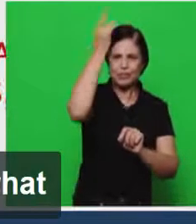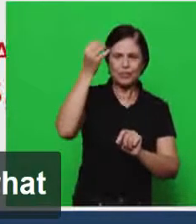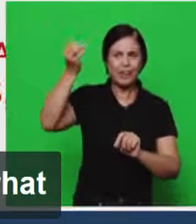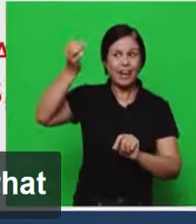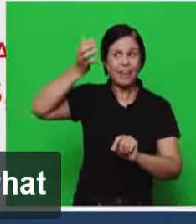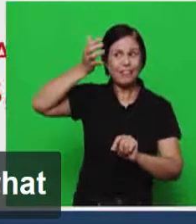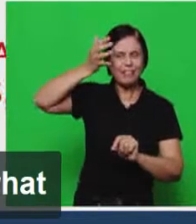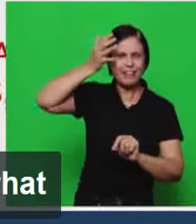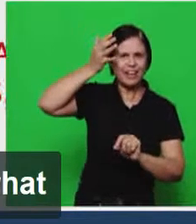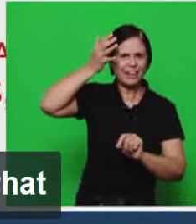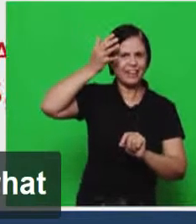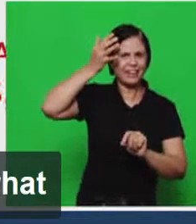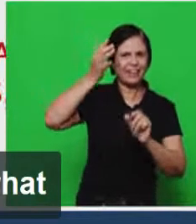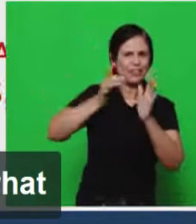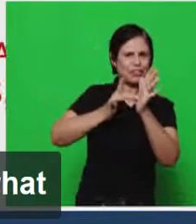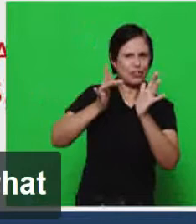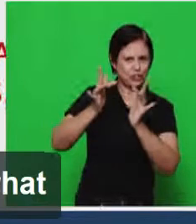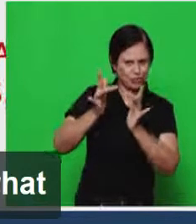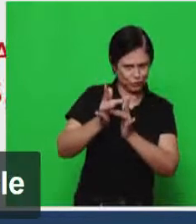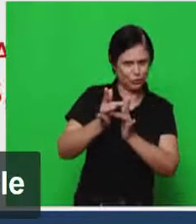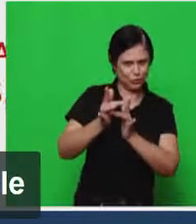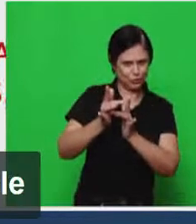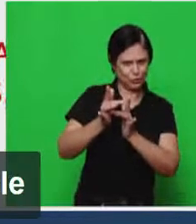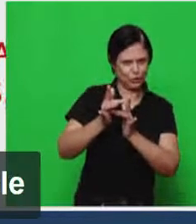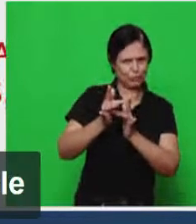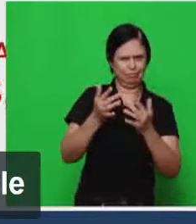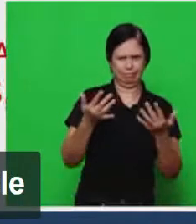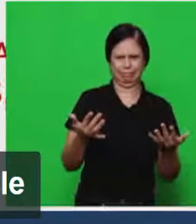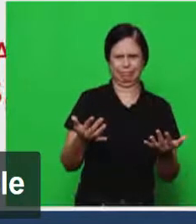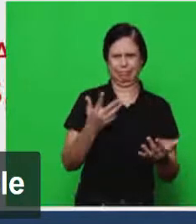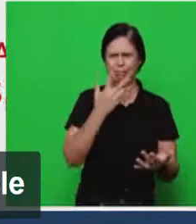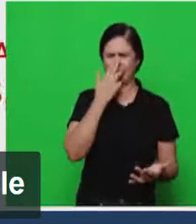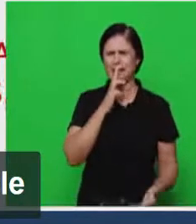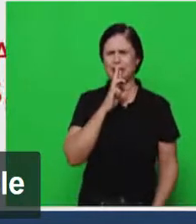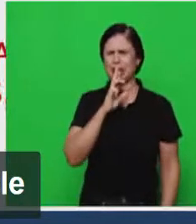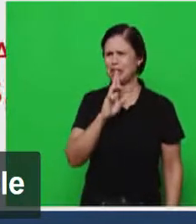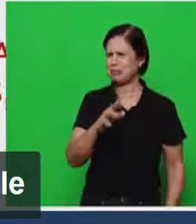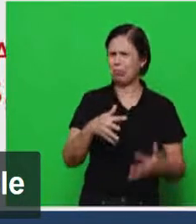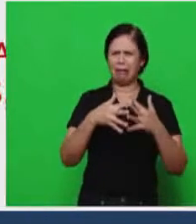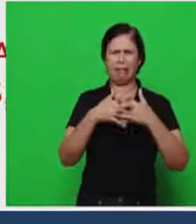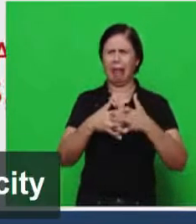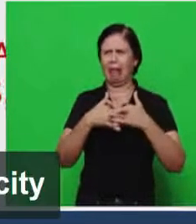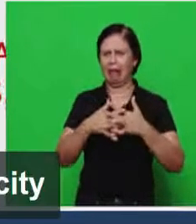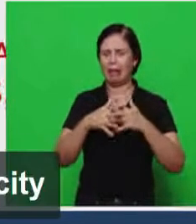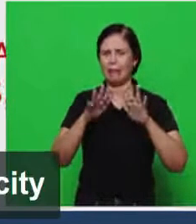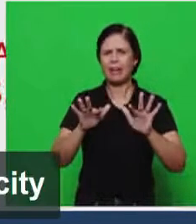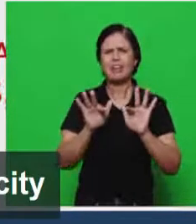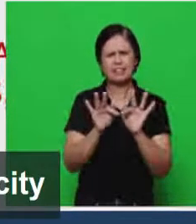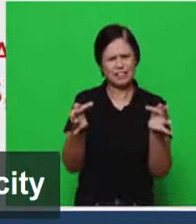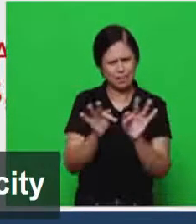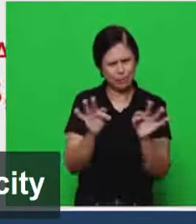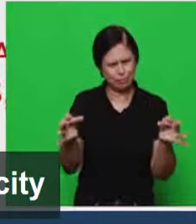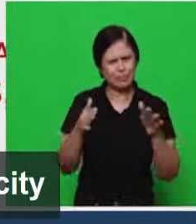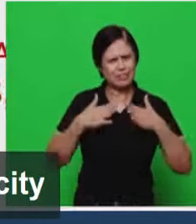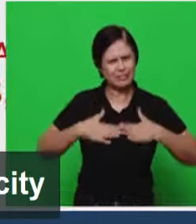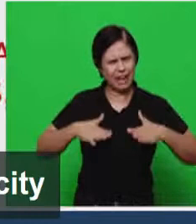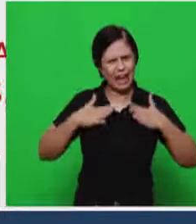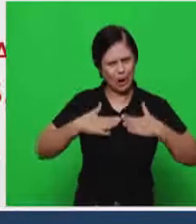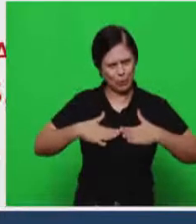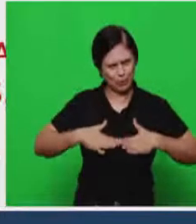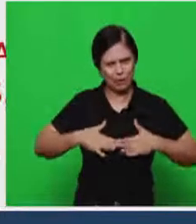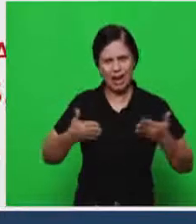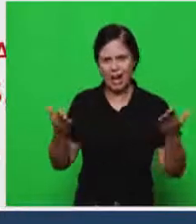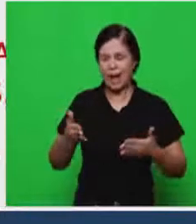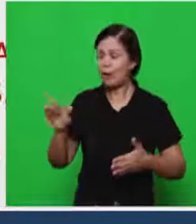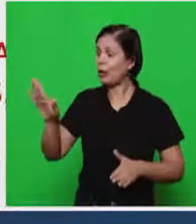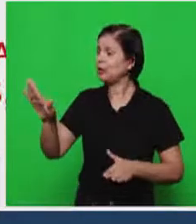sua igreja os irmãos podem pensar assim mas que resposta complexa uma coisa tão simples mas para os irmãos terem agora a simplicidade